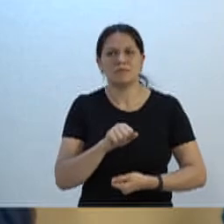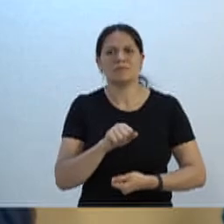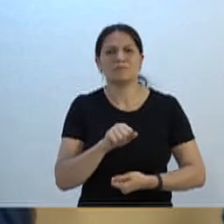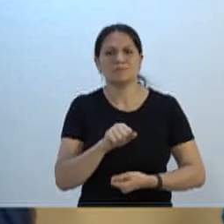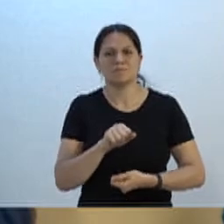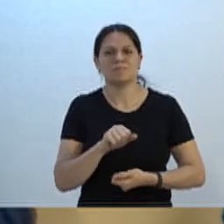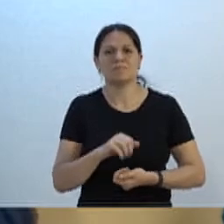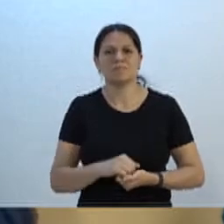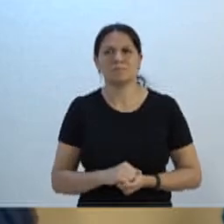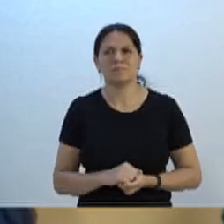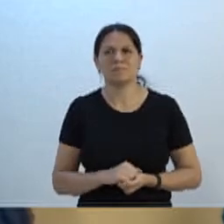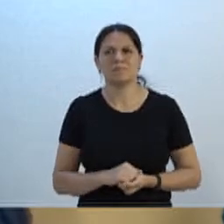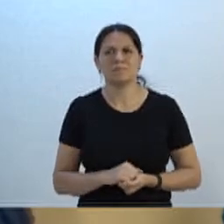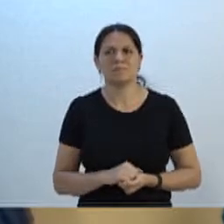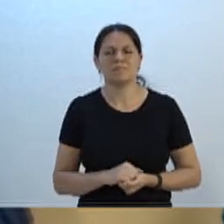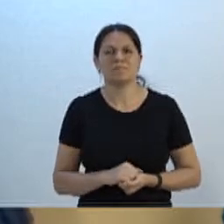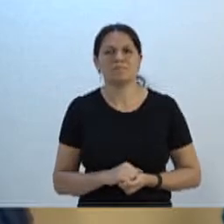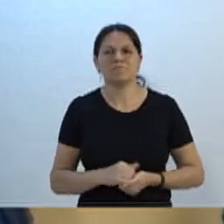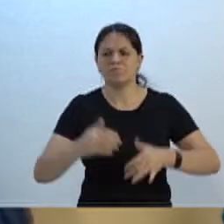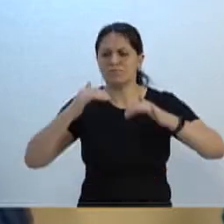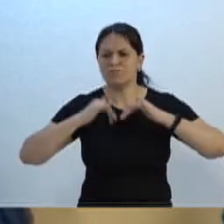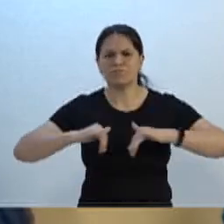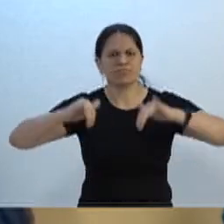se propaga,